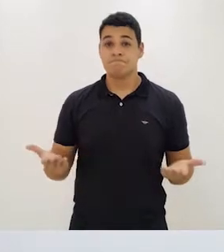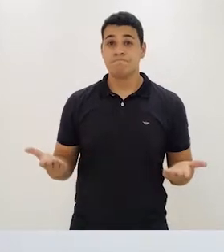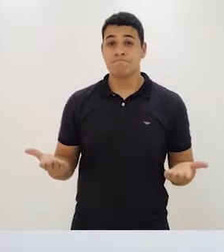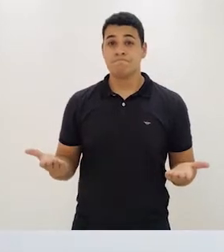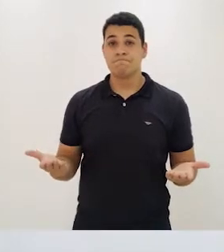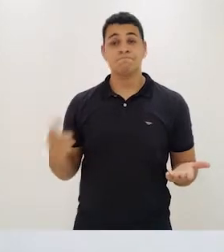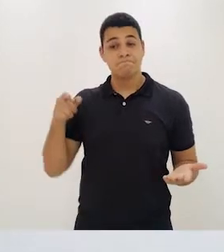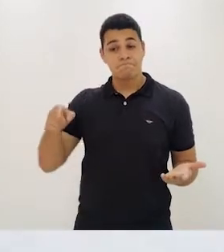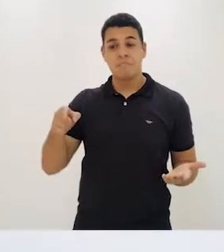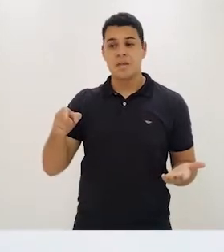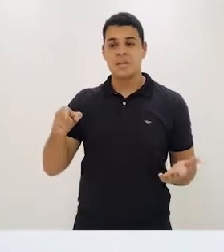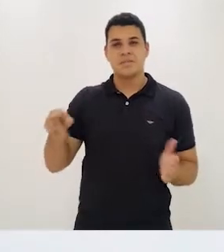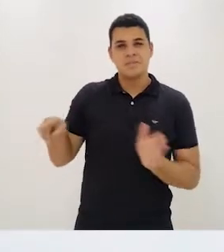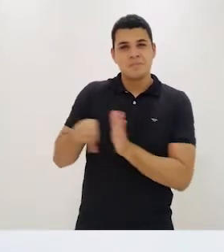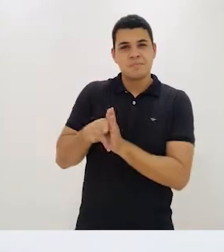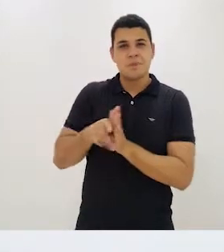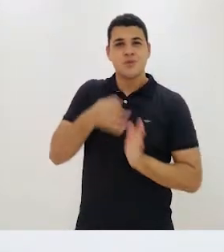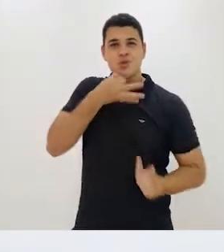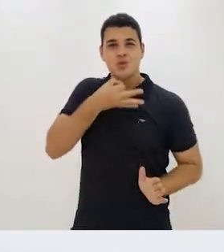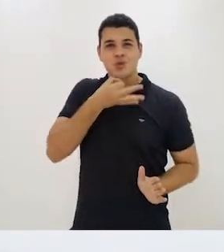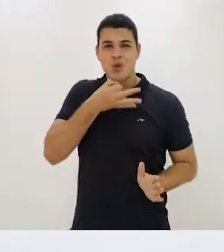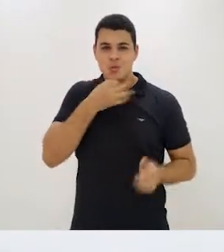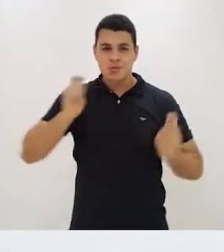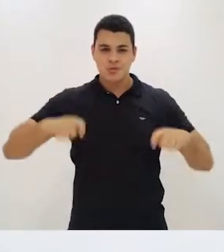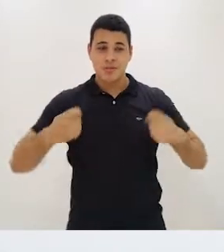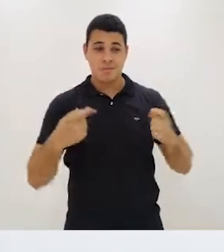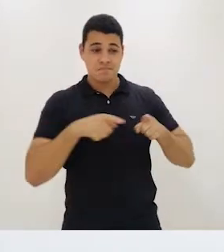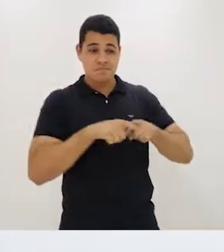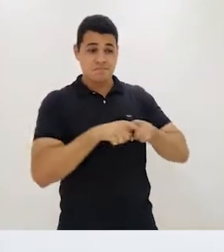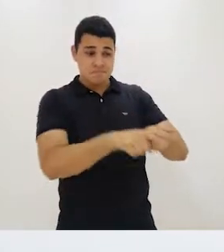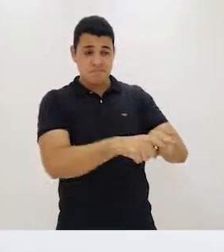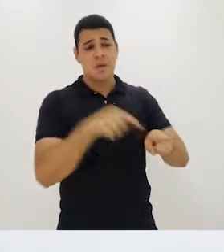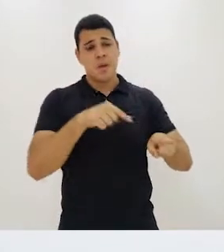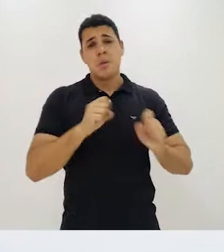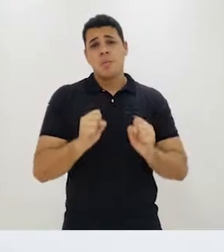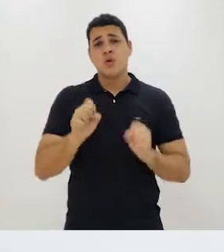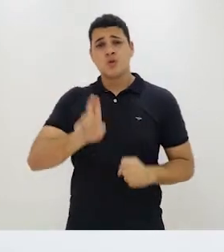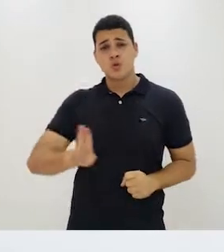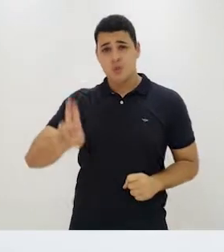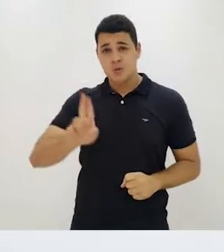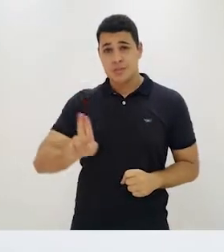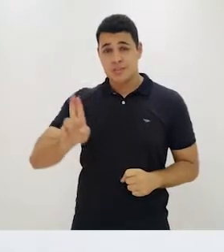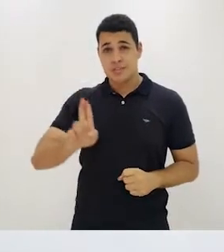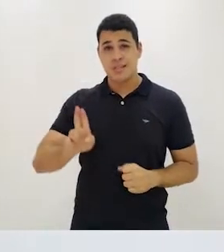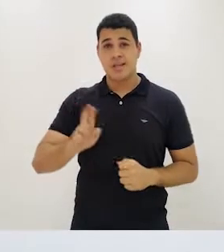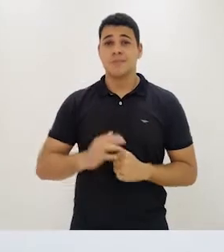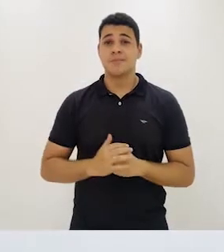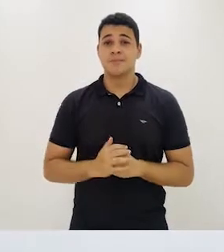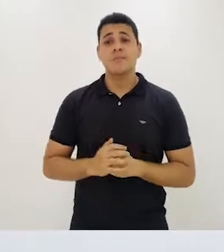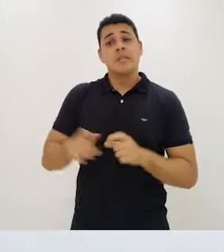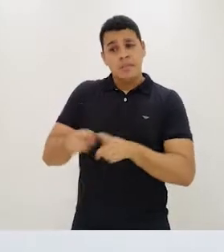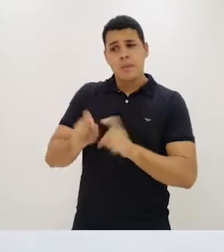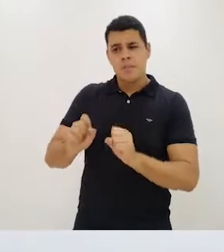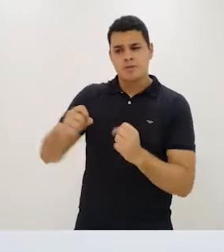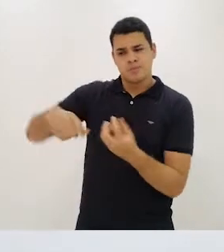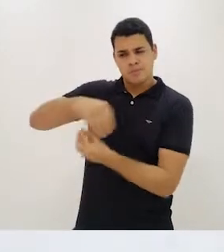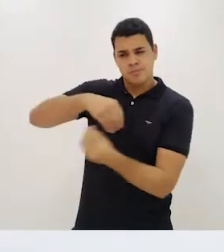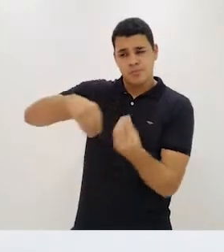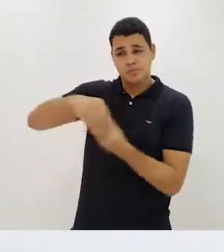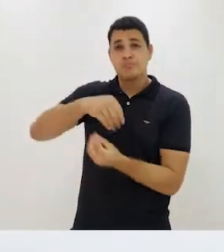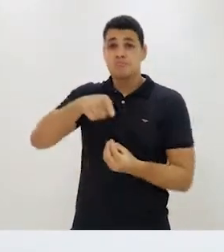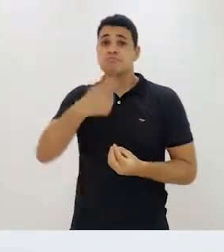Esse tipo de acompanhamento, ele serve também e pode ser